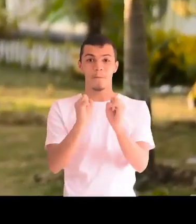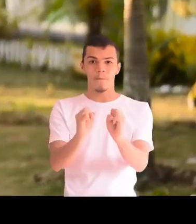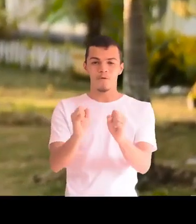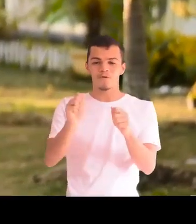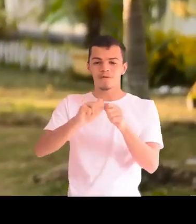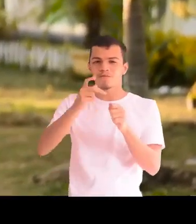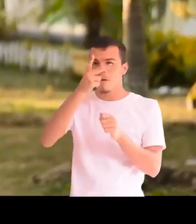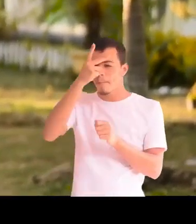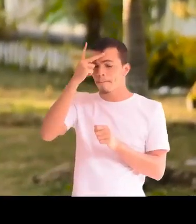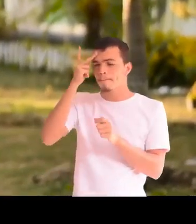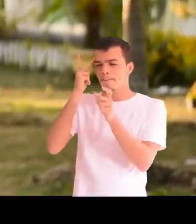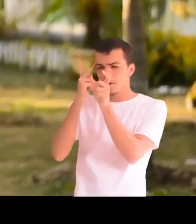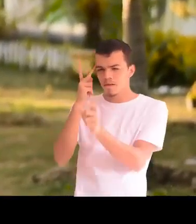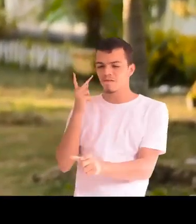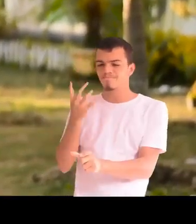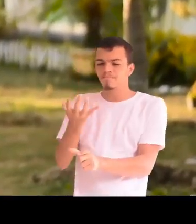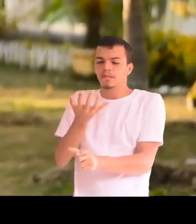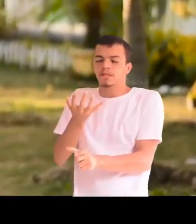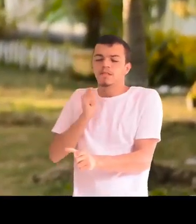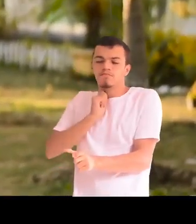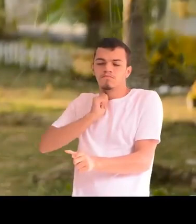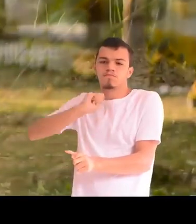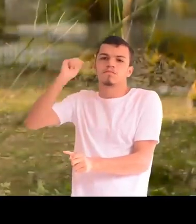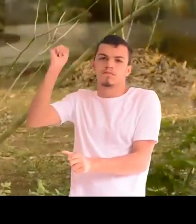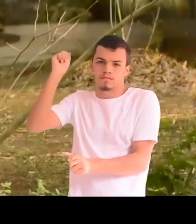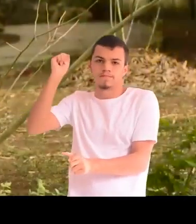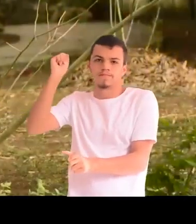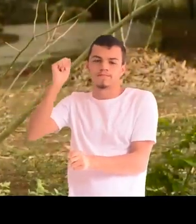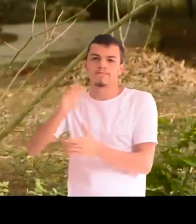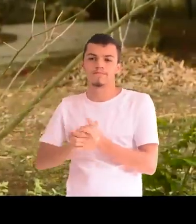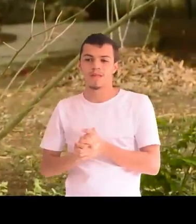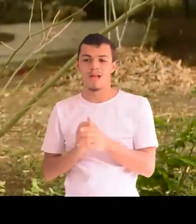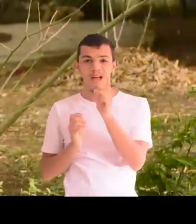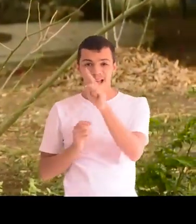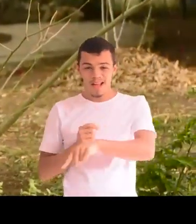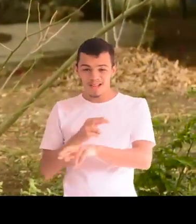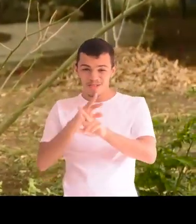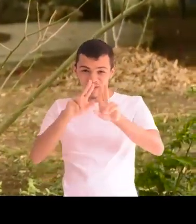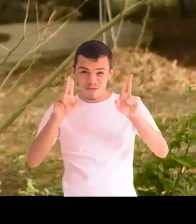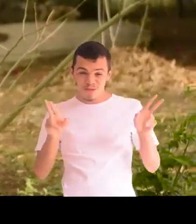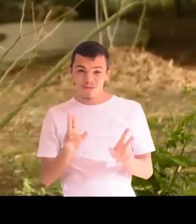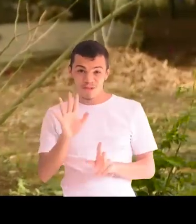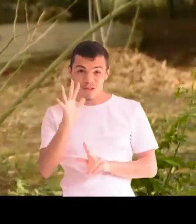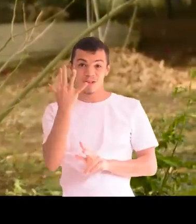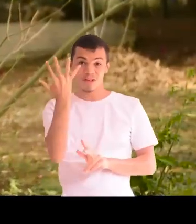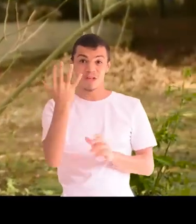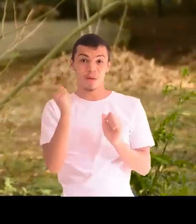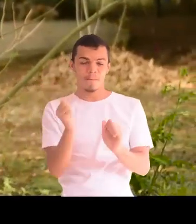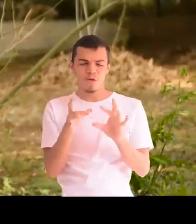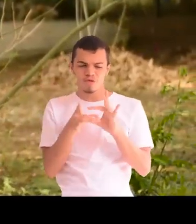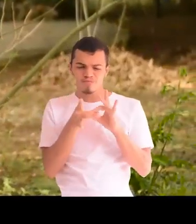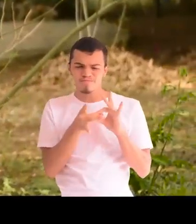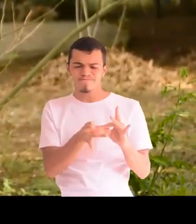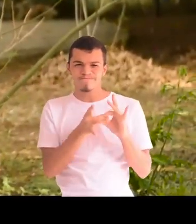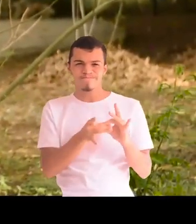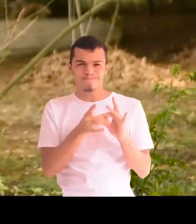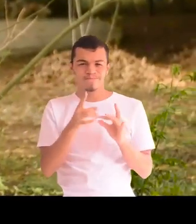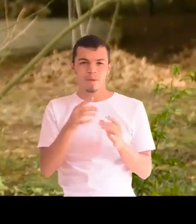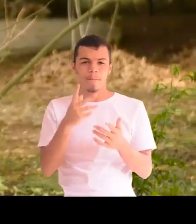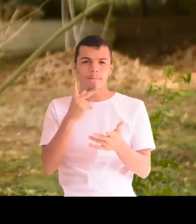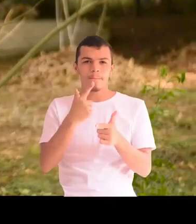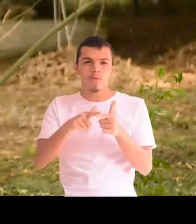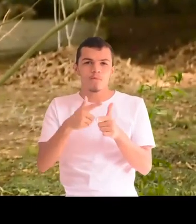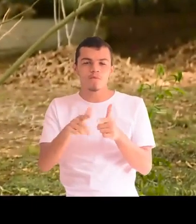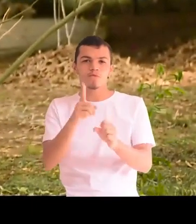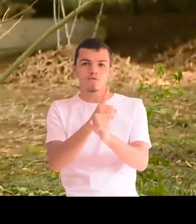levar uma pessoa a cometer suicídio. Estes são fatores que podem estar atrelados ao social,